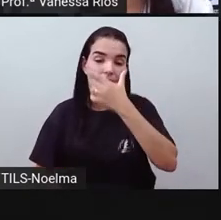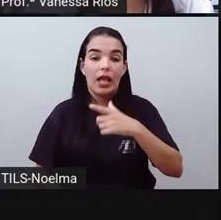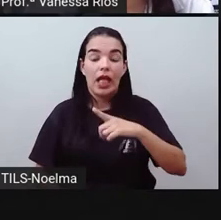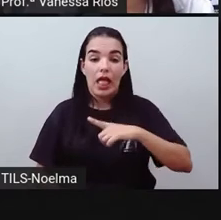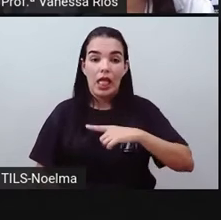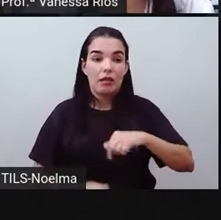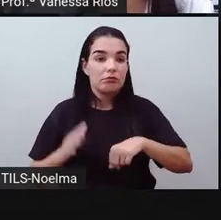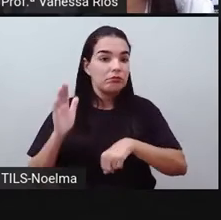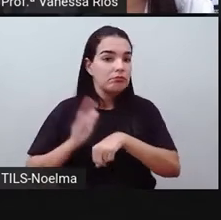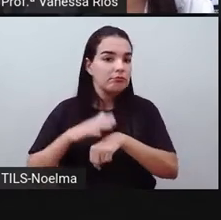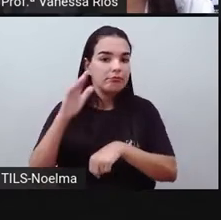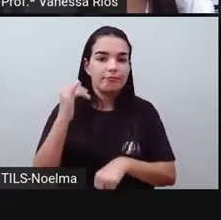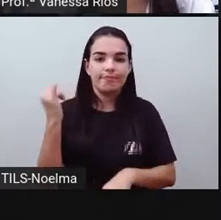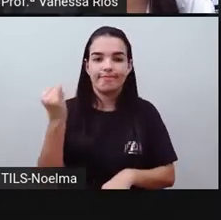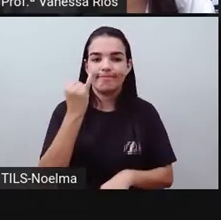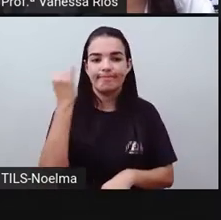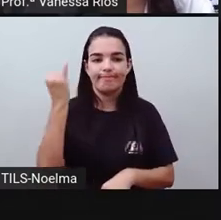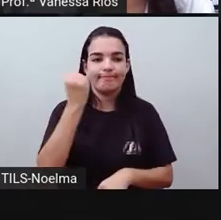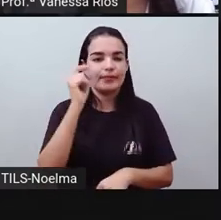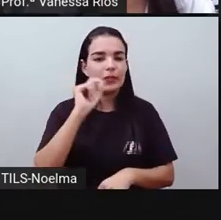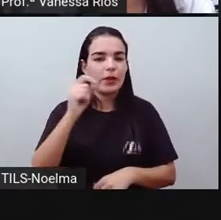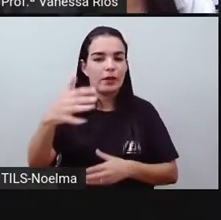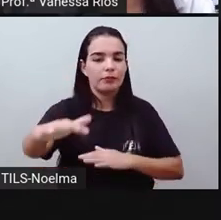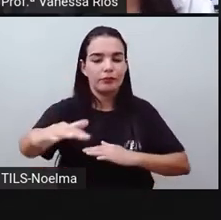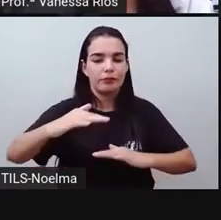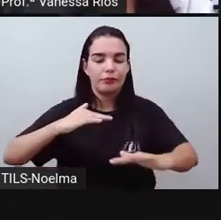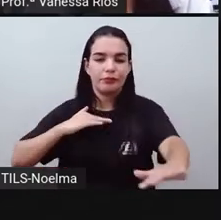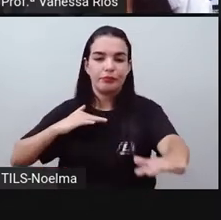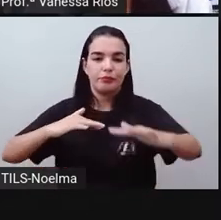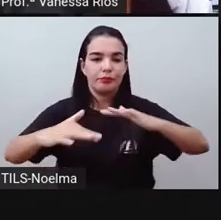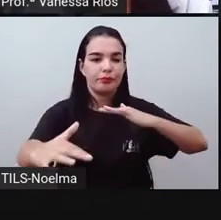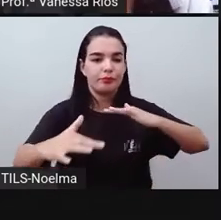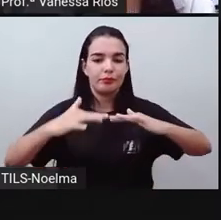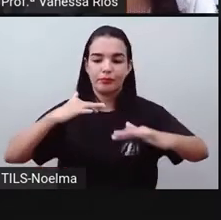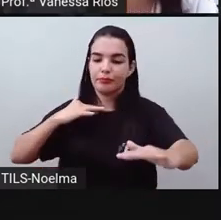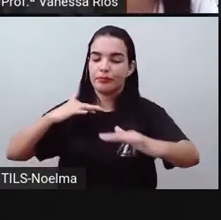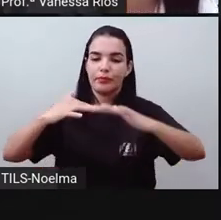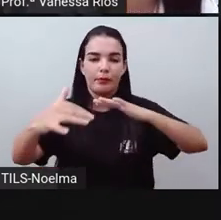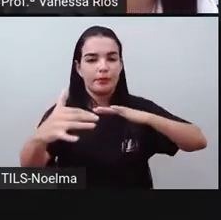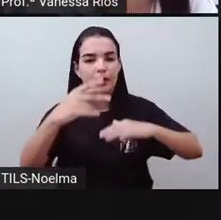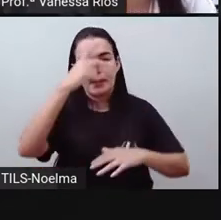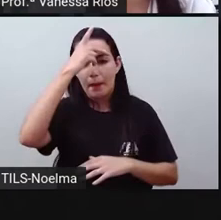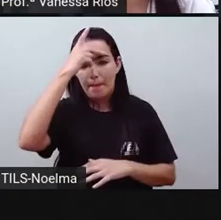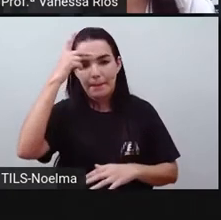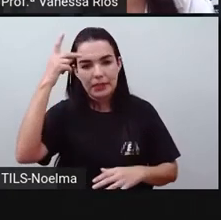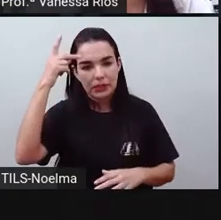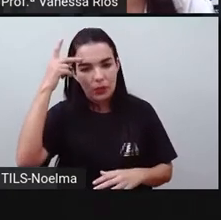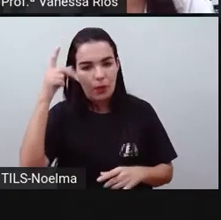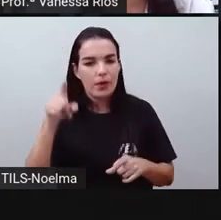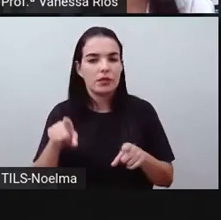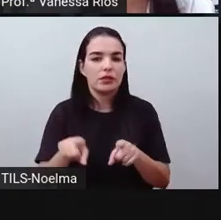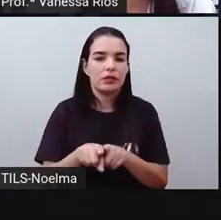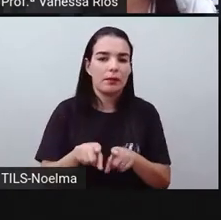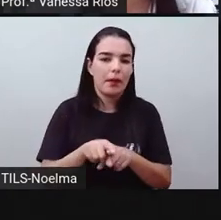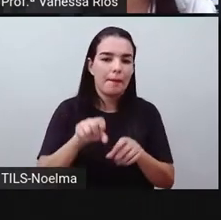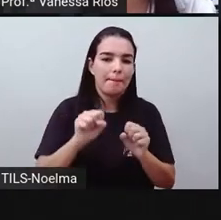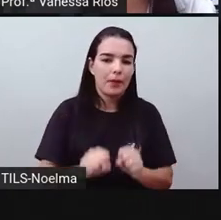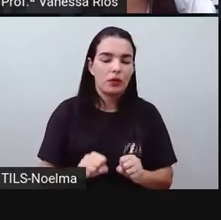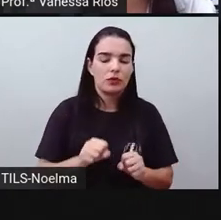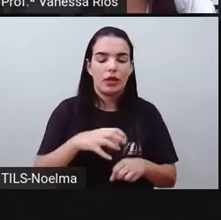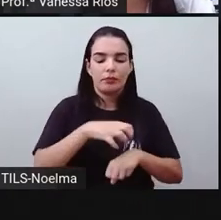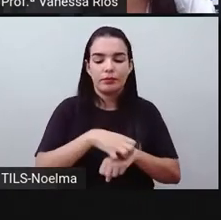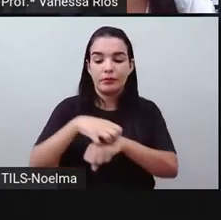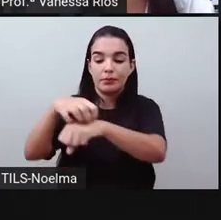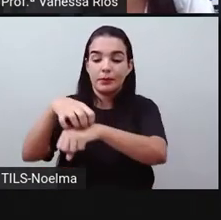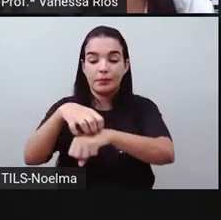importantes para a circulação de pessoas. Com eles, podemos ir de um lugar para outro, levar objetos, animais e